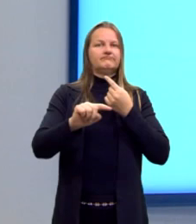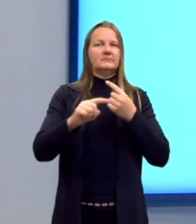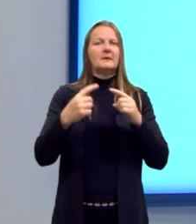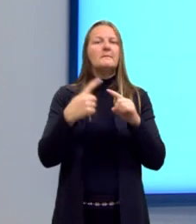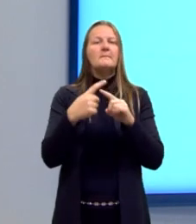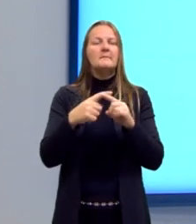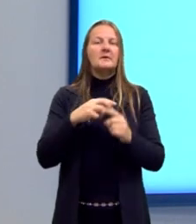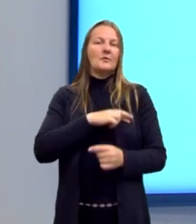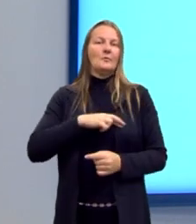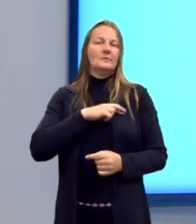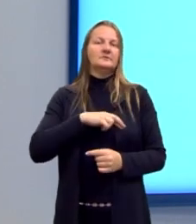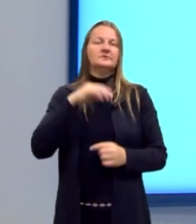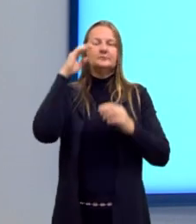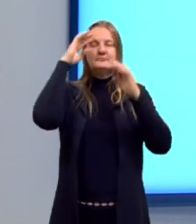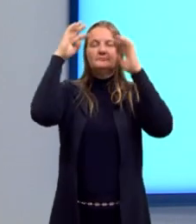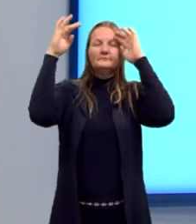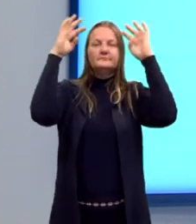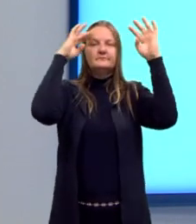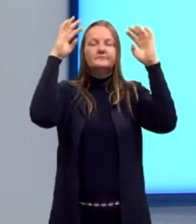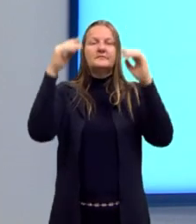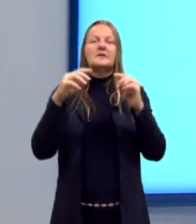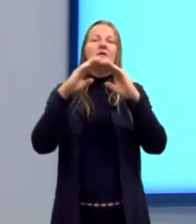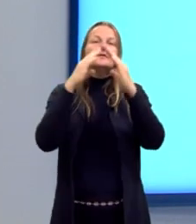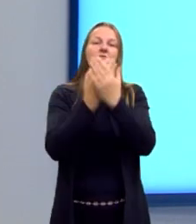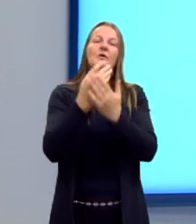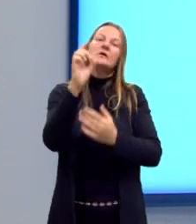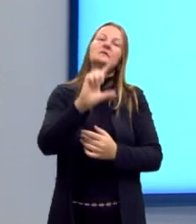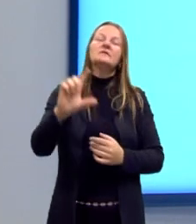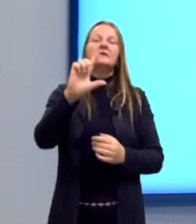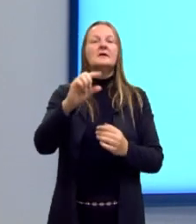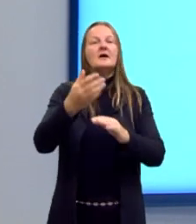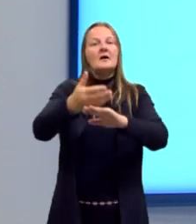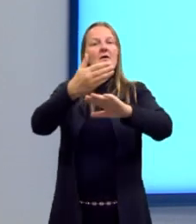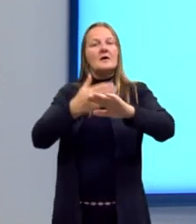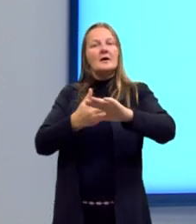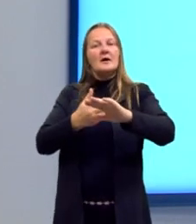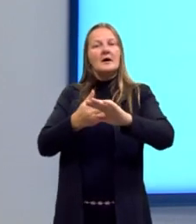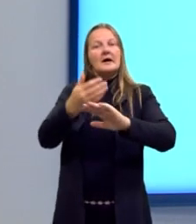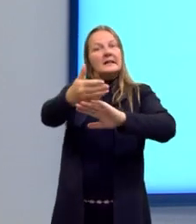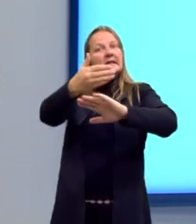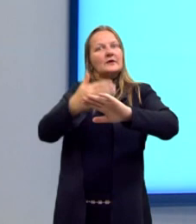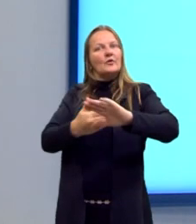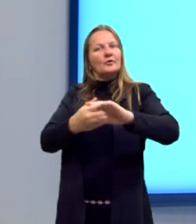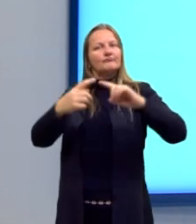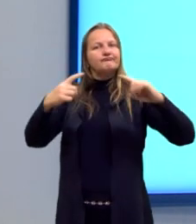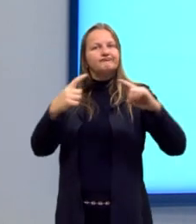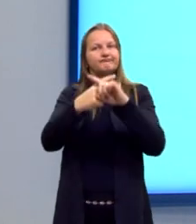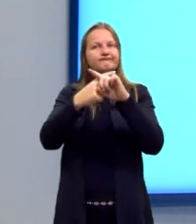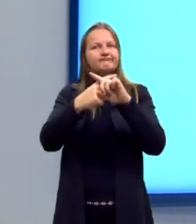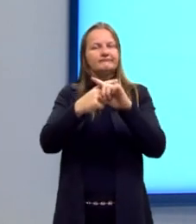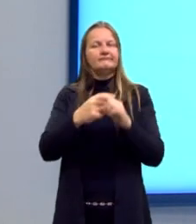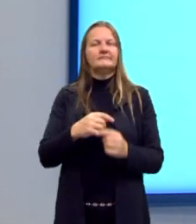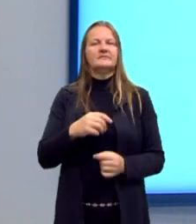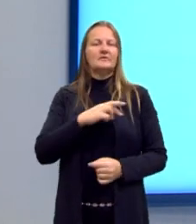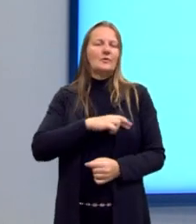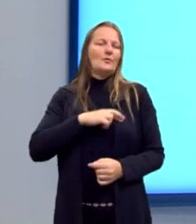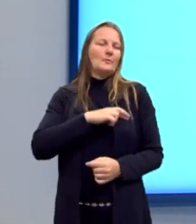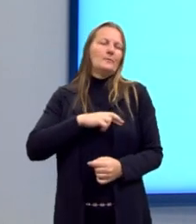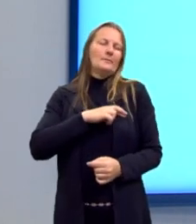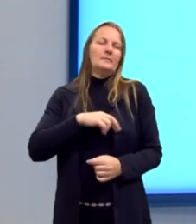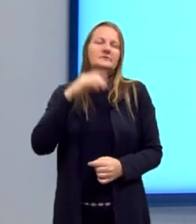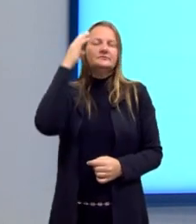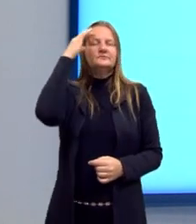quê? Toda escola literária que vem, ela vai ser anti aquela que passou. Então se eu tinha ideais românticos,